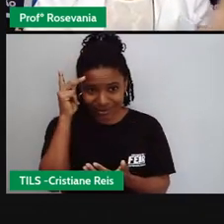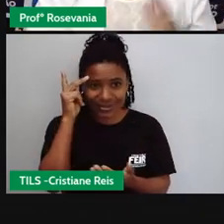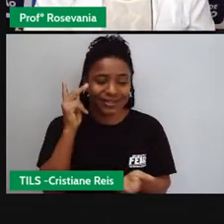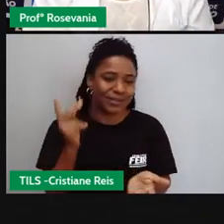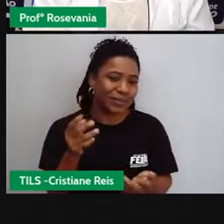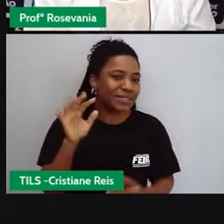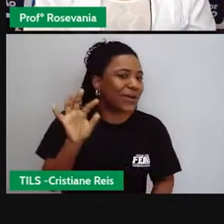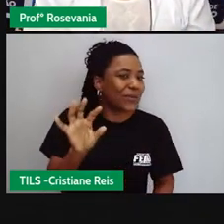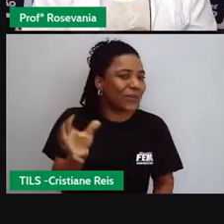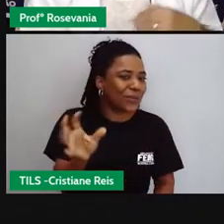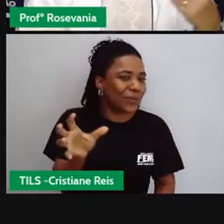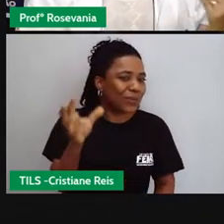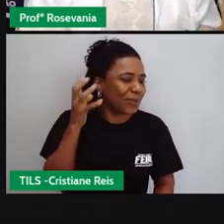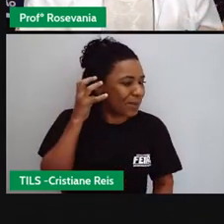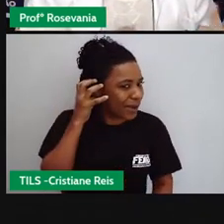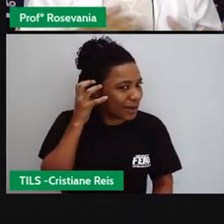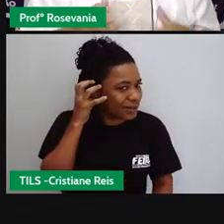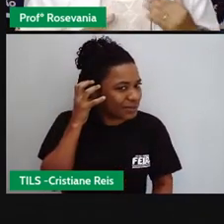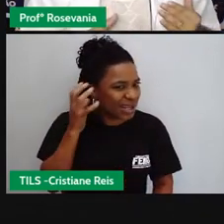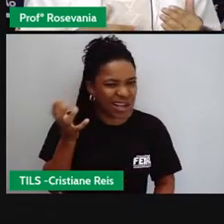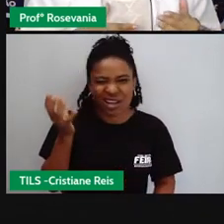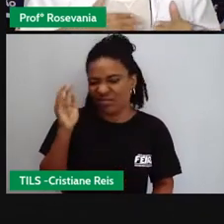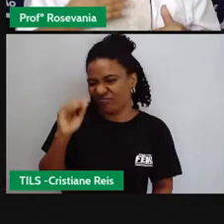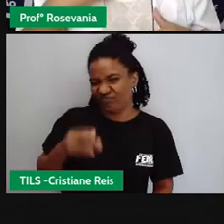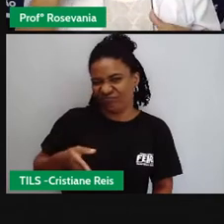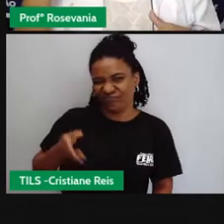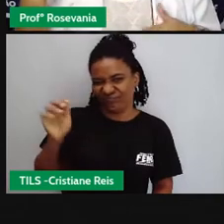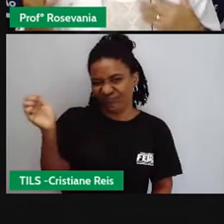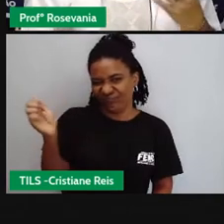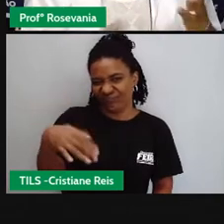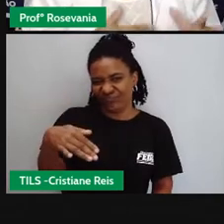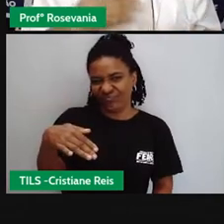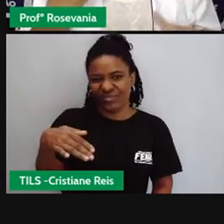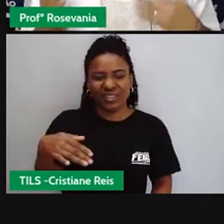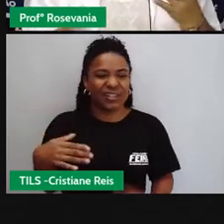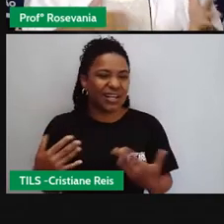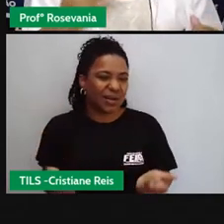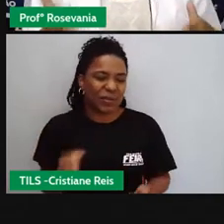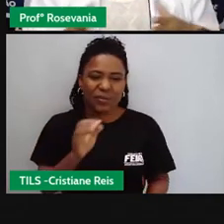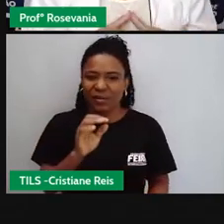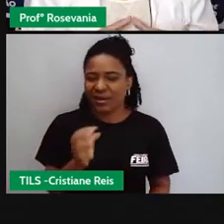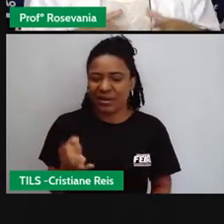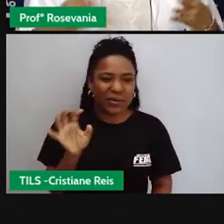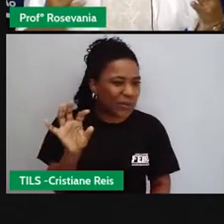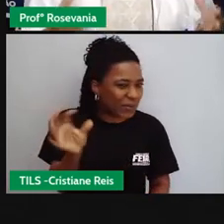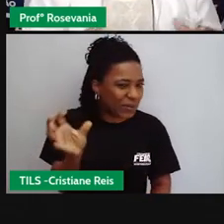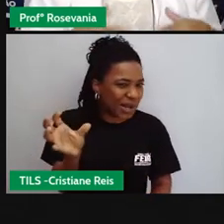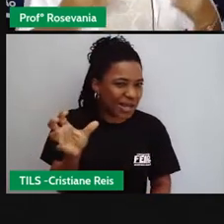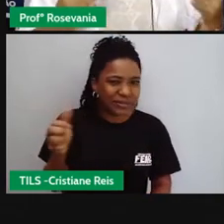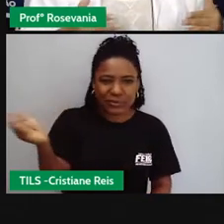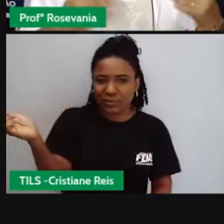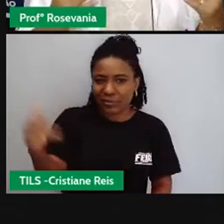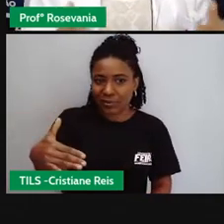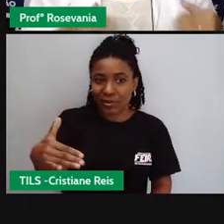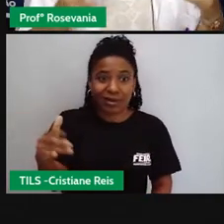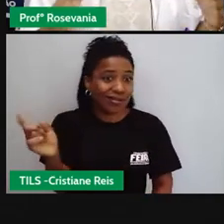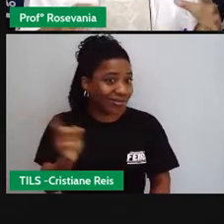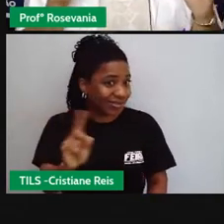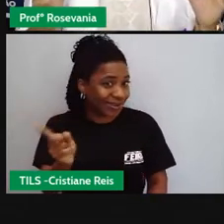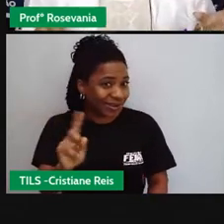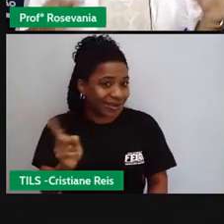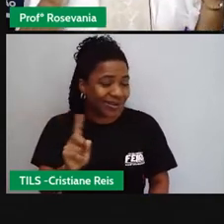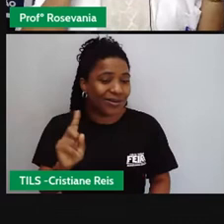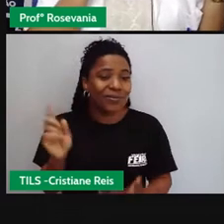ficar de lado, que o rádio tinha que se reinventar, fazer uma série de coisas, hoje ainda tem